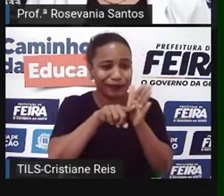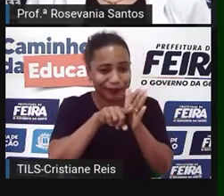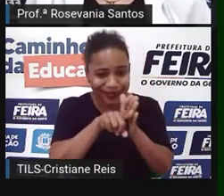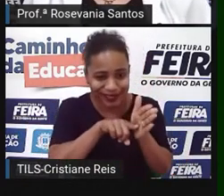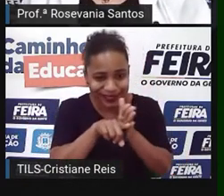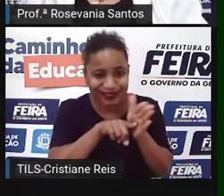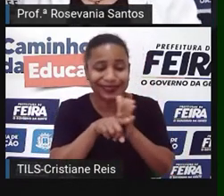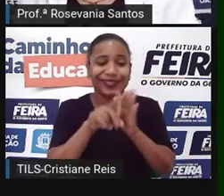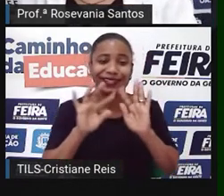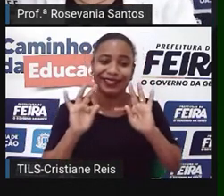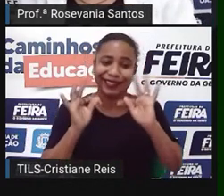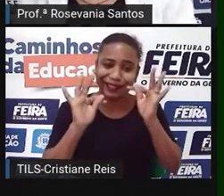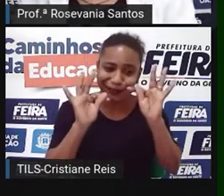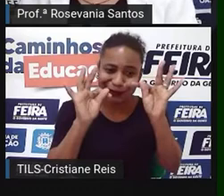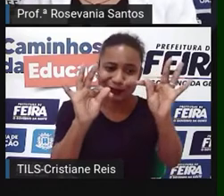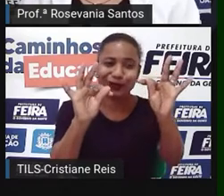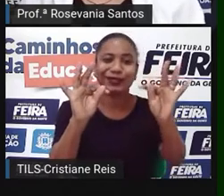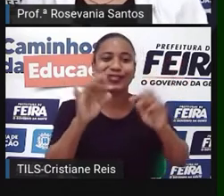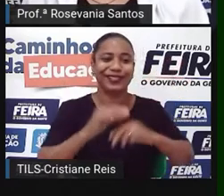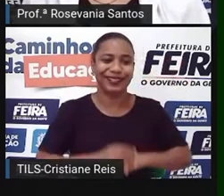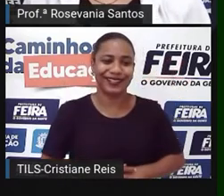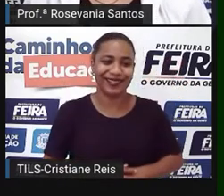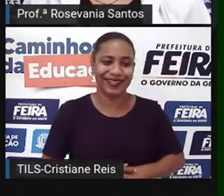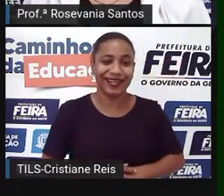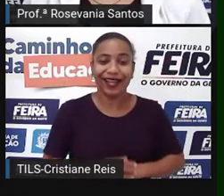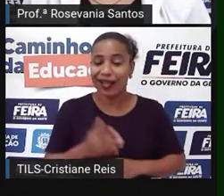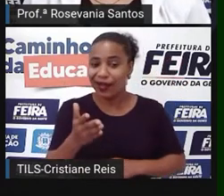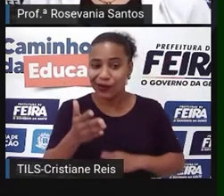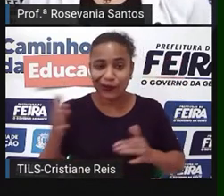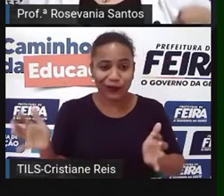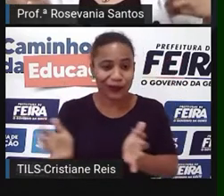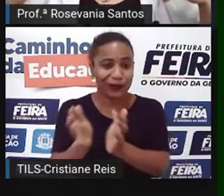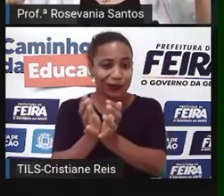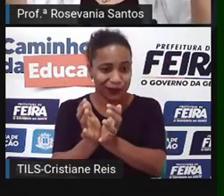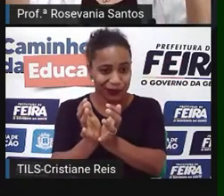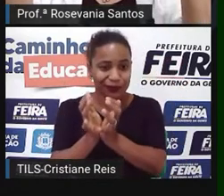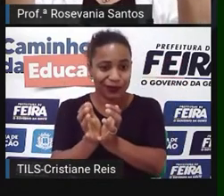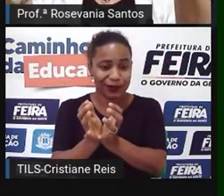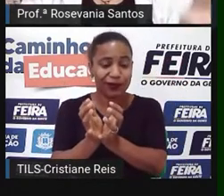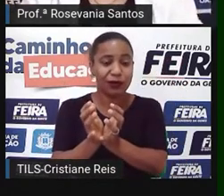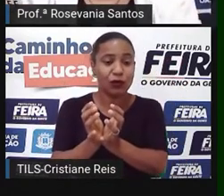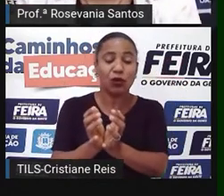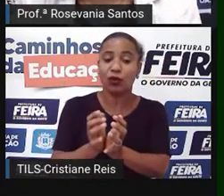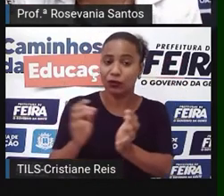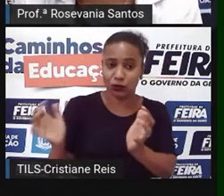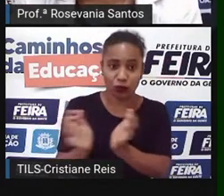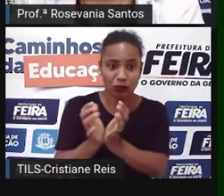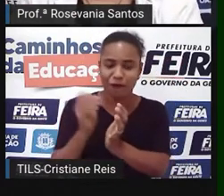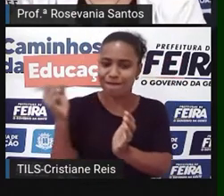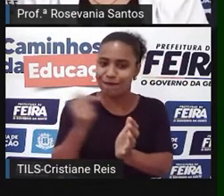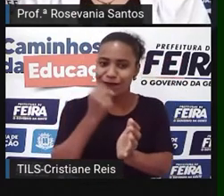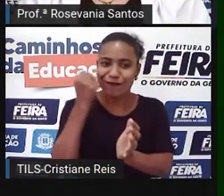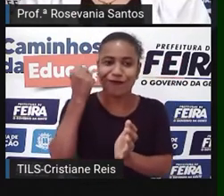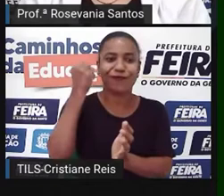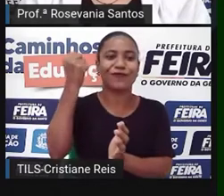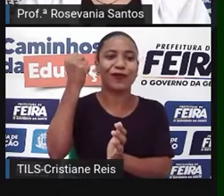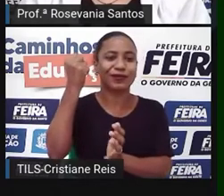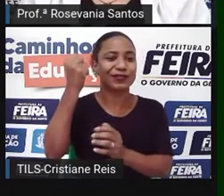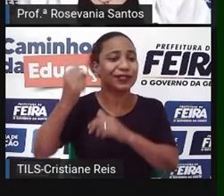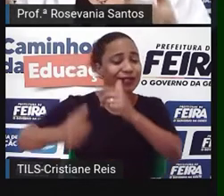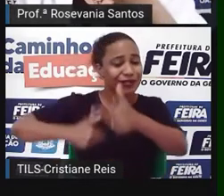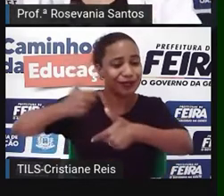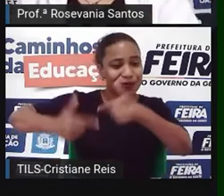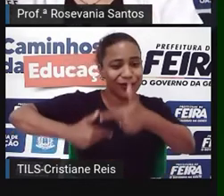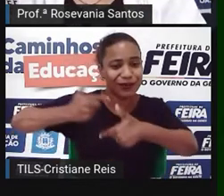aconteceu? Esses tigres asiáticos, hoje, eles estão mandando a sua parte de produção